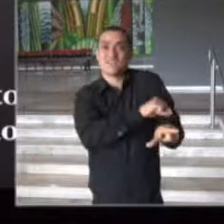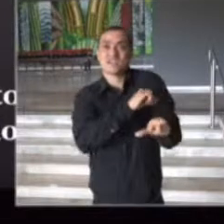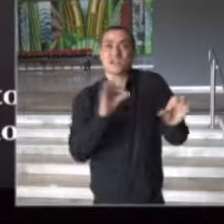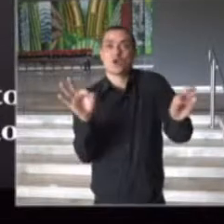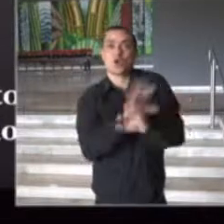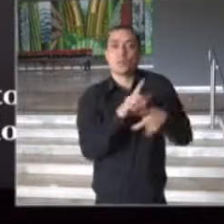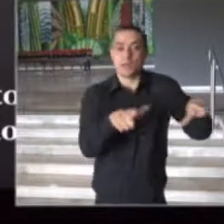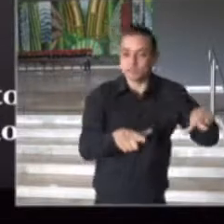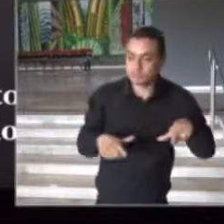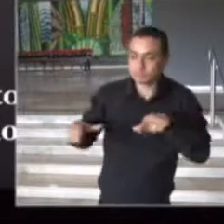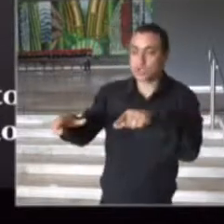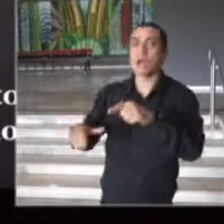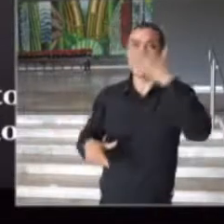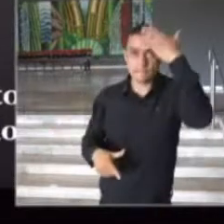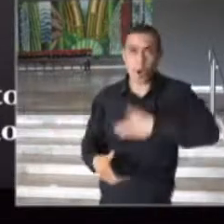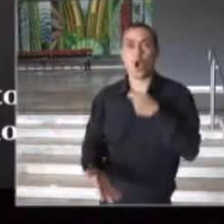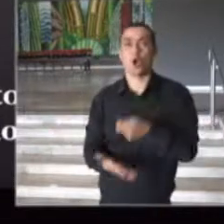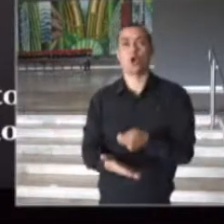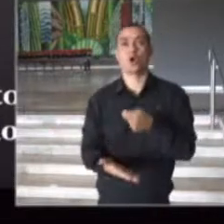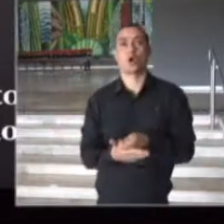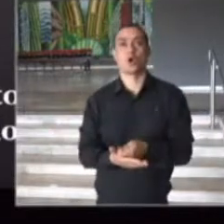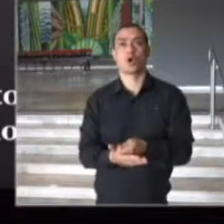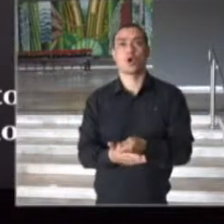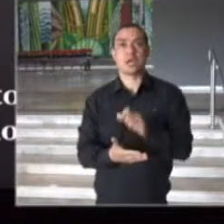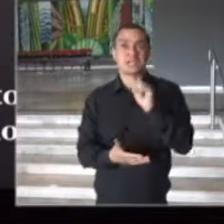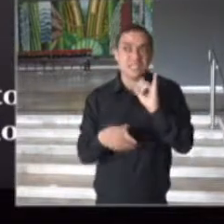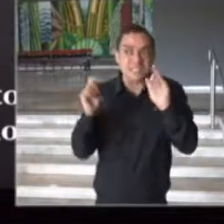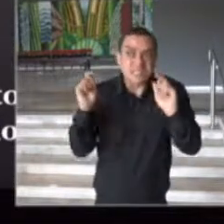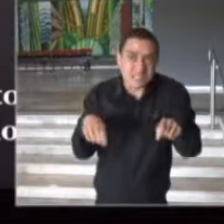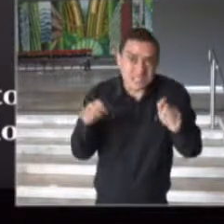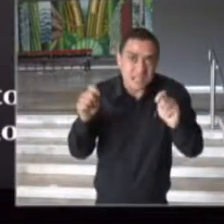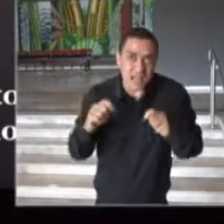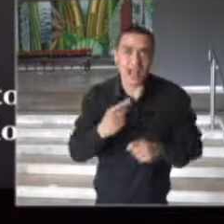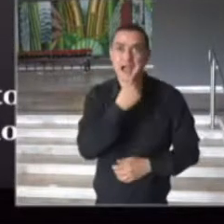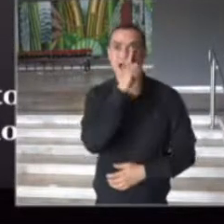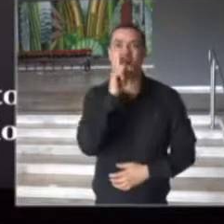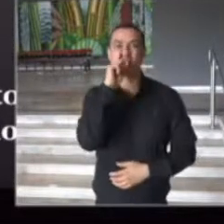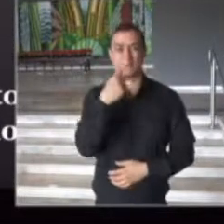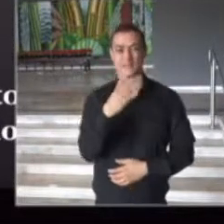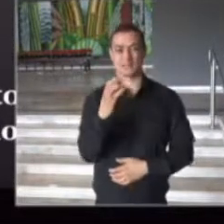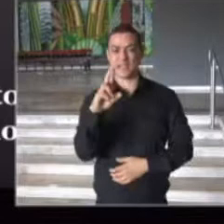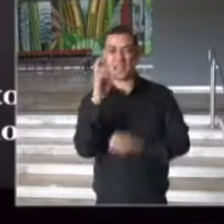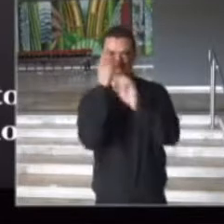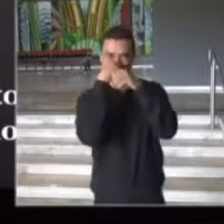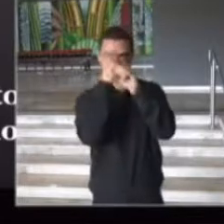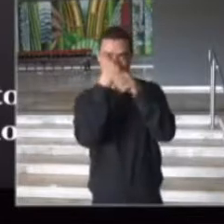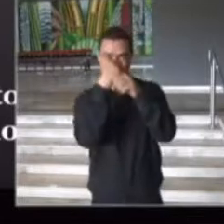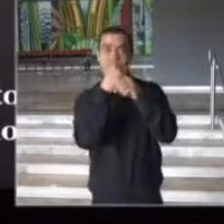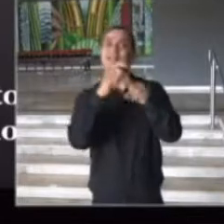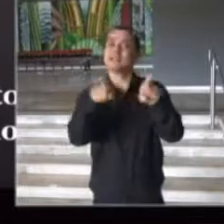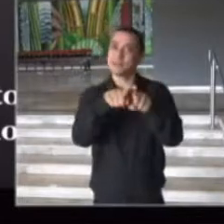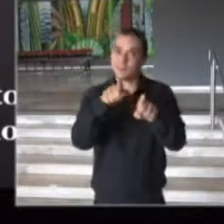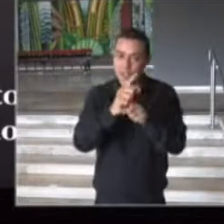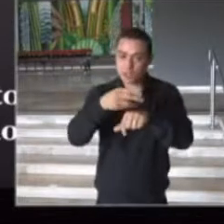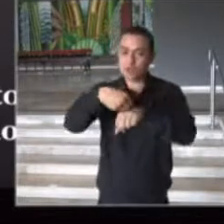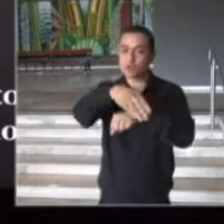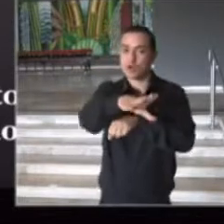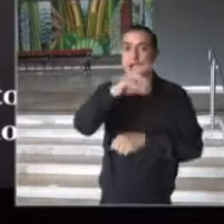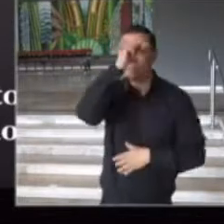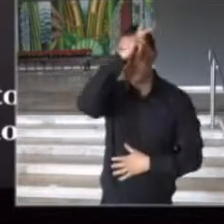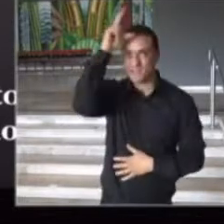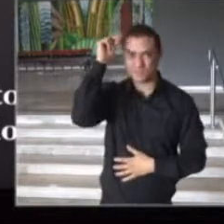Se possível, teste PCR. E recomendamos para as